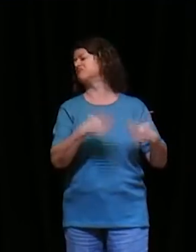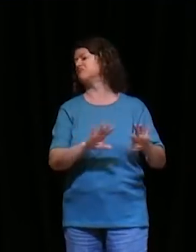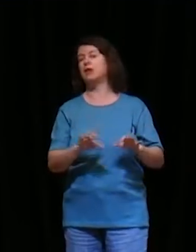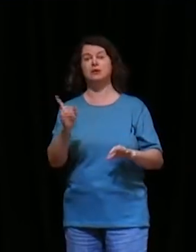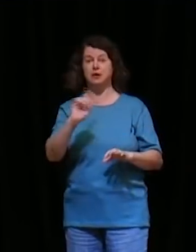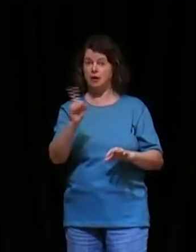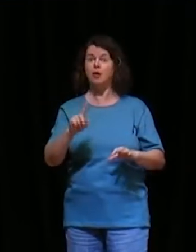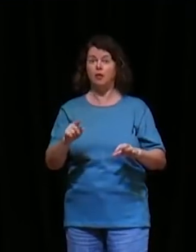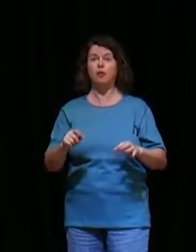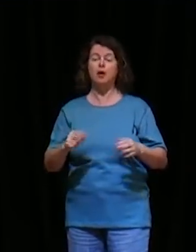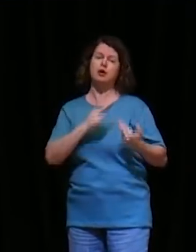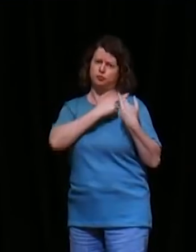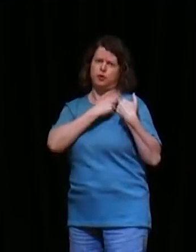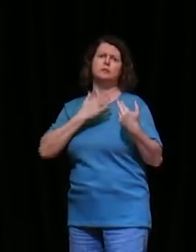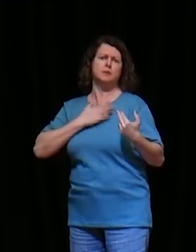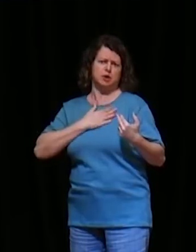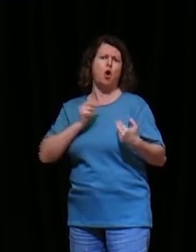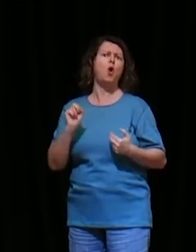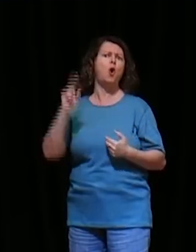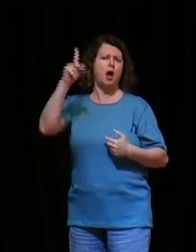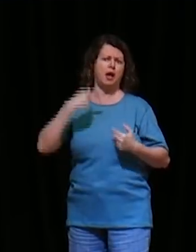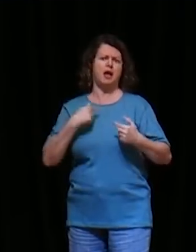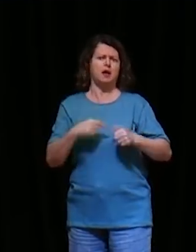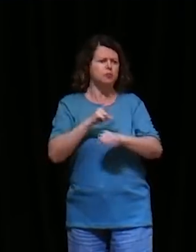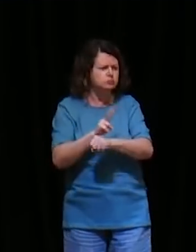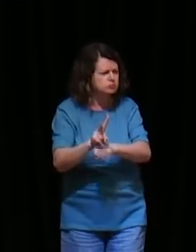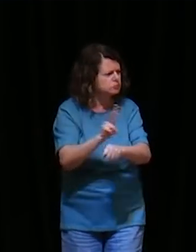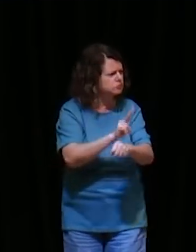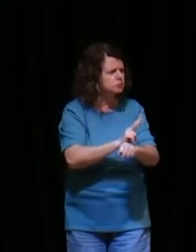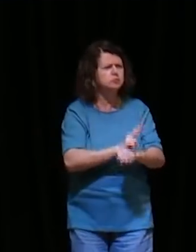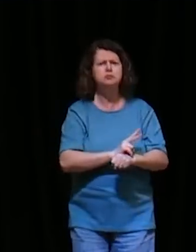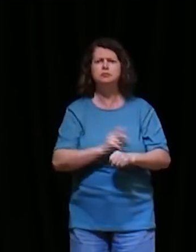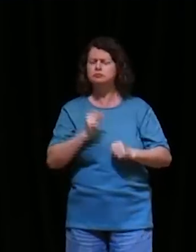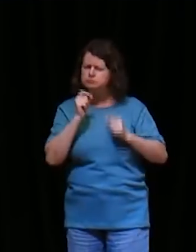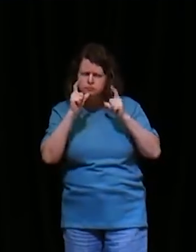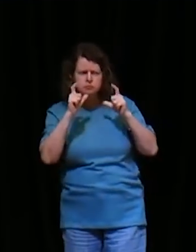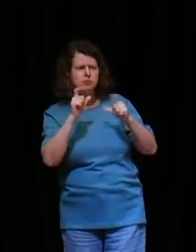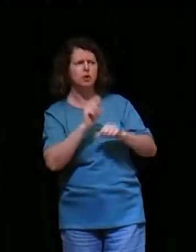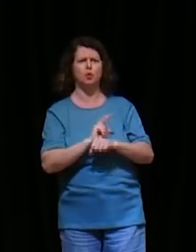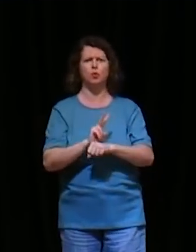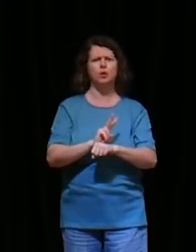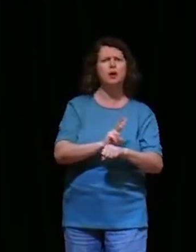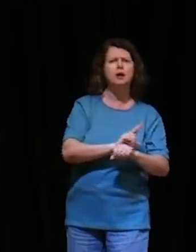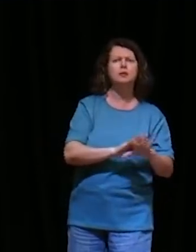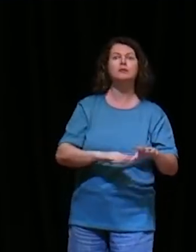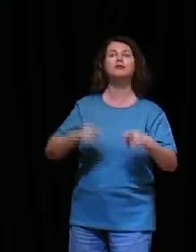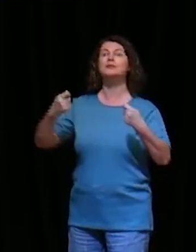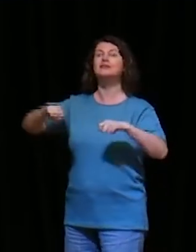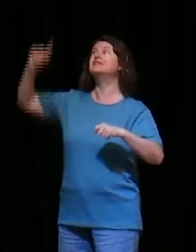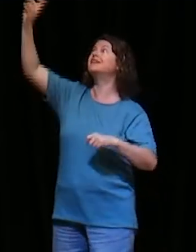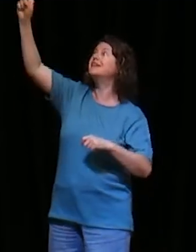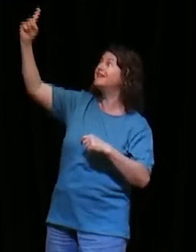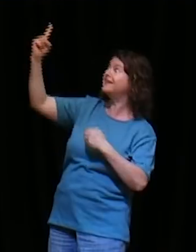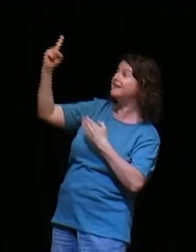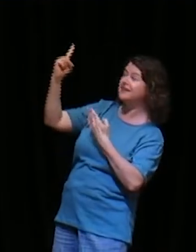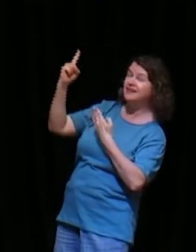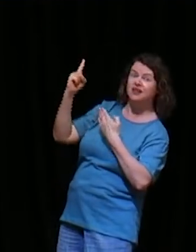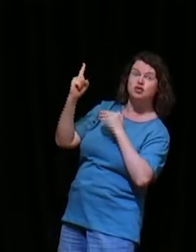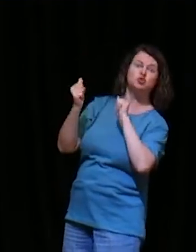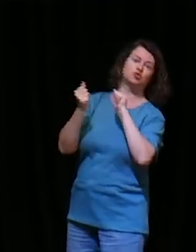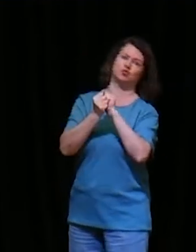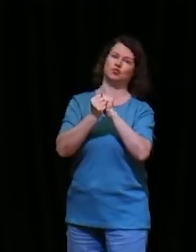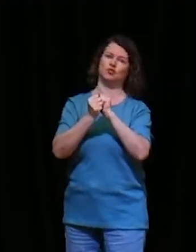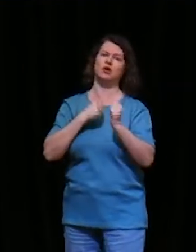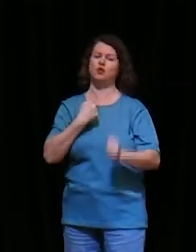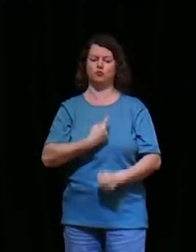você deve trabalhar, mas você deve convidar Deus, para que Deus guarde a sua vida, e proteja a sua vida, outra